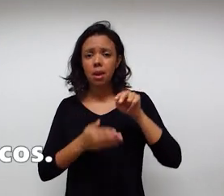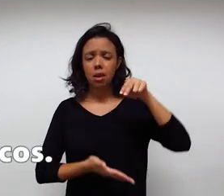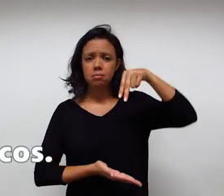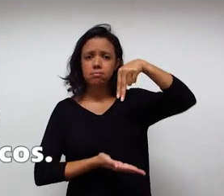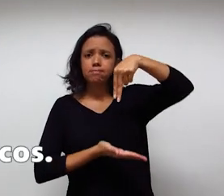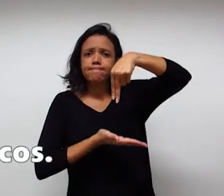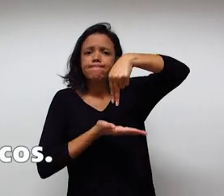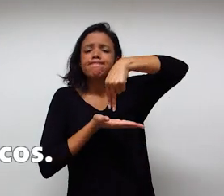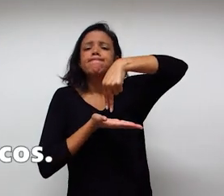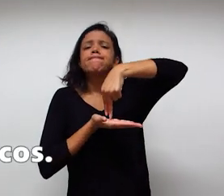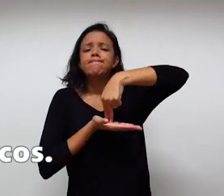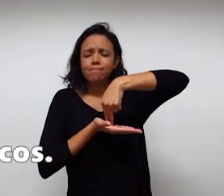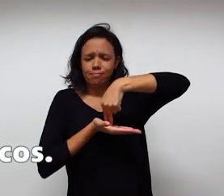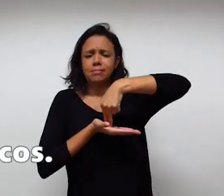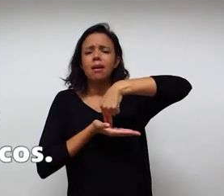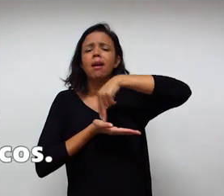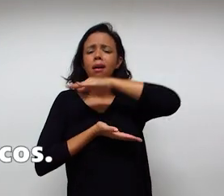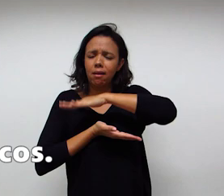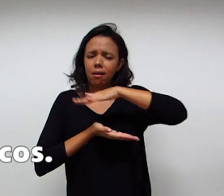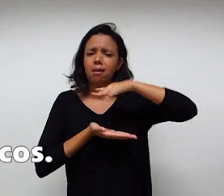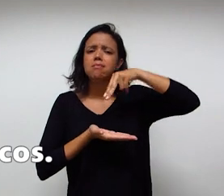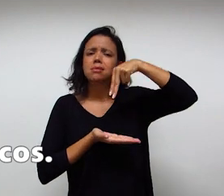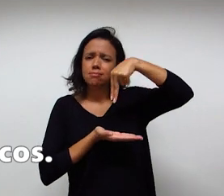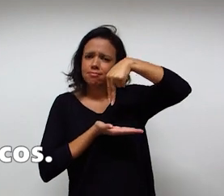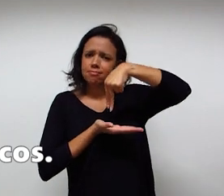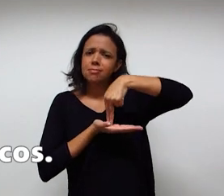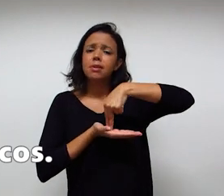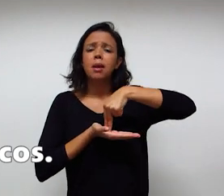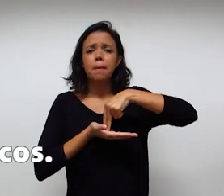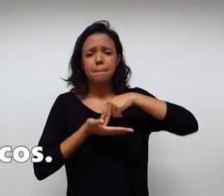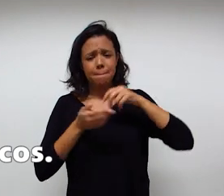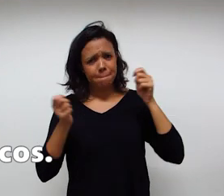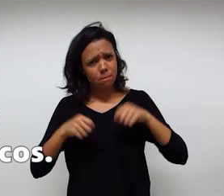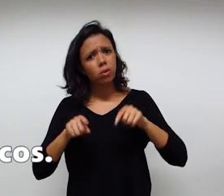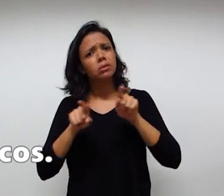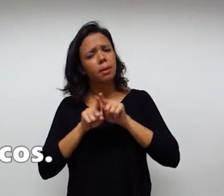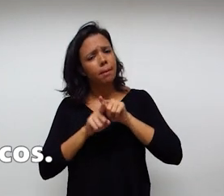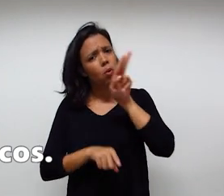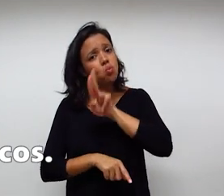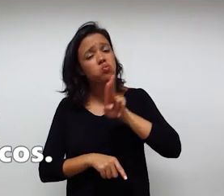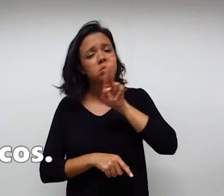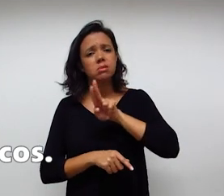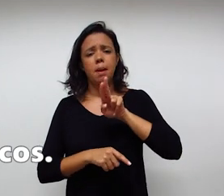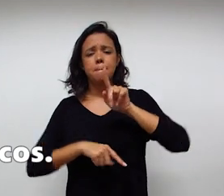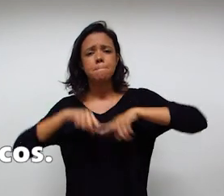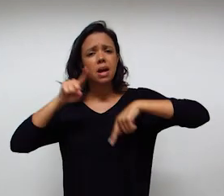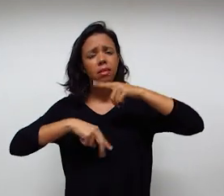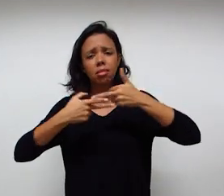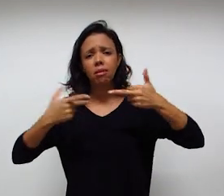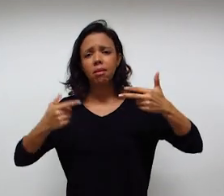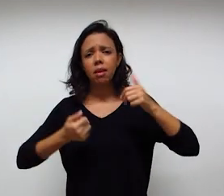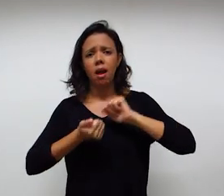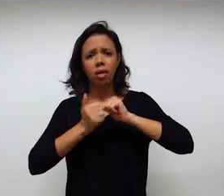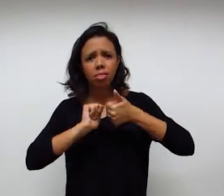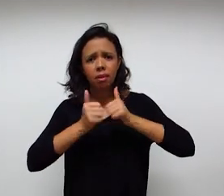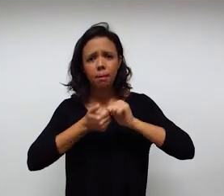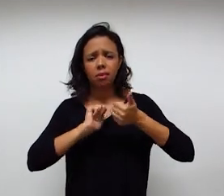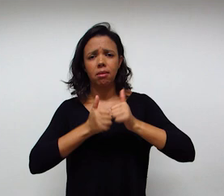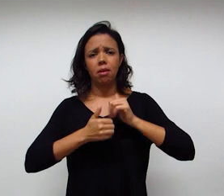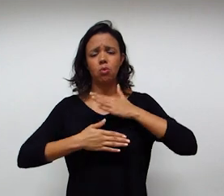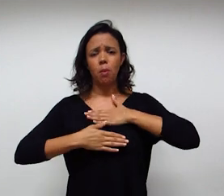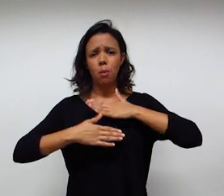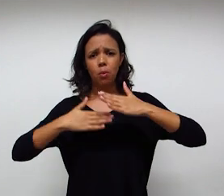colocação dela em pé se faz necessária muitas vezes com o uso dos dispositivos ortéticos. Então,